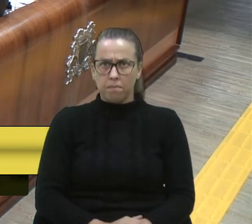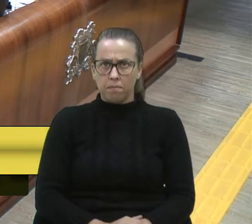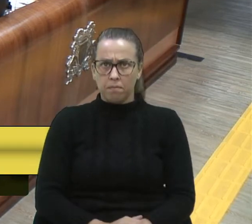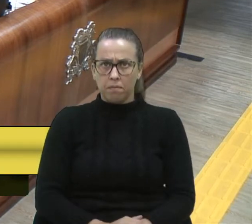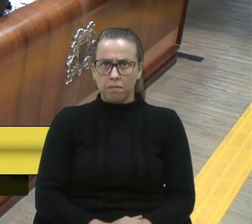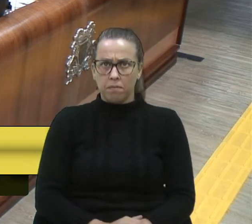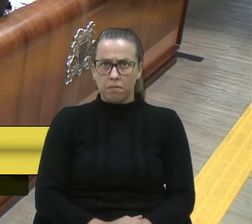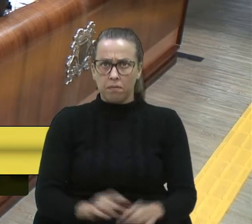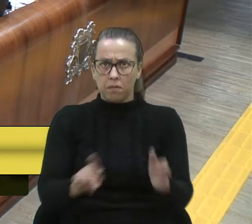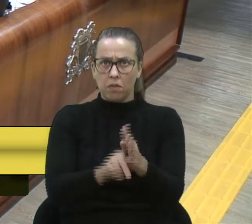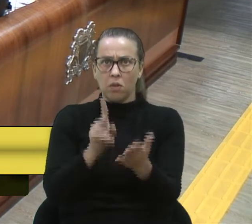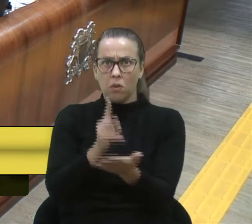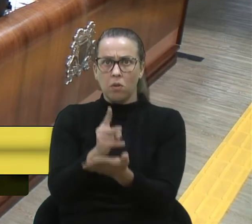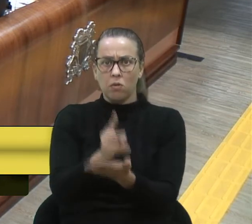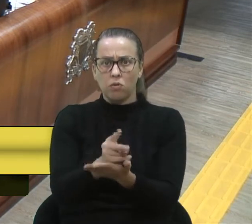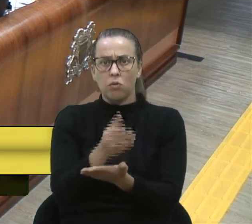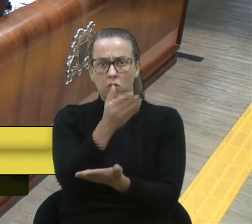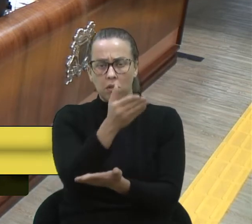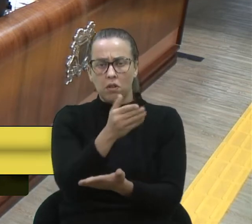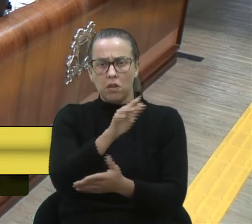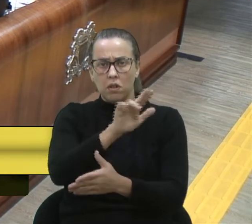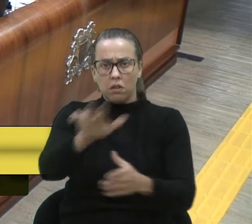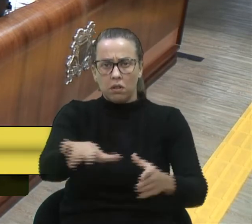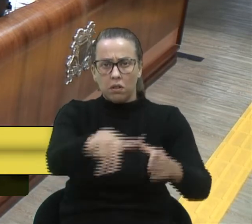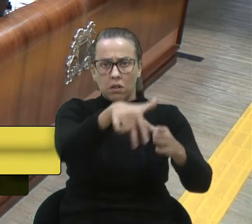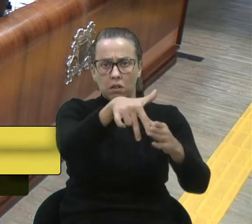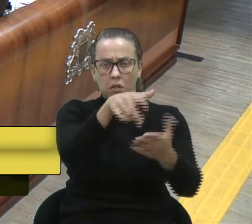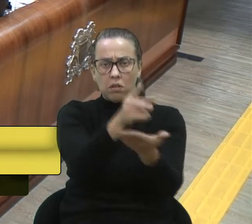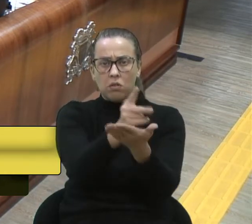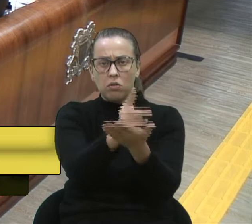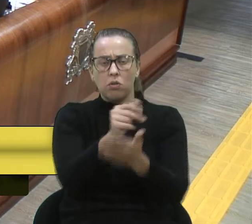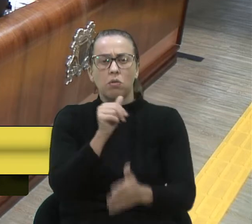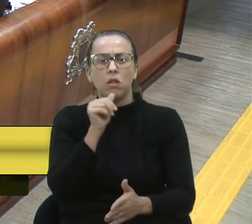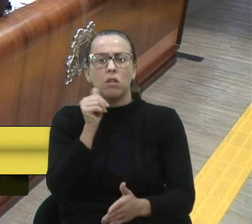Nesta casa permanece, continua a palavra, vereador Marcão.